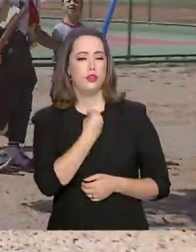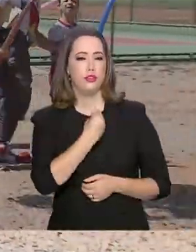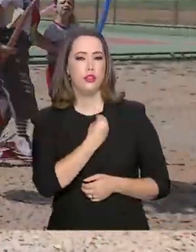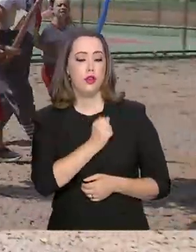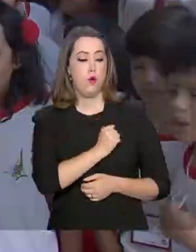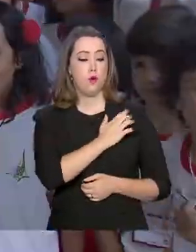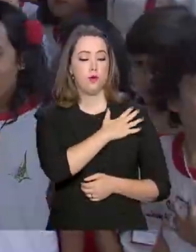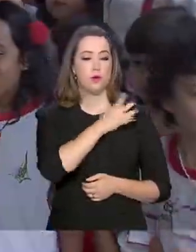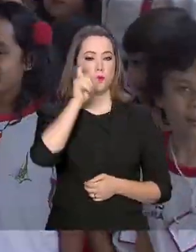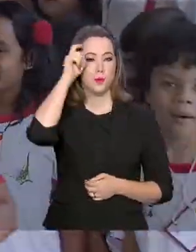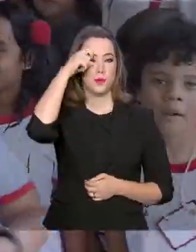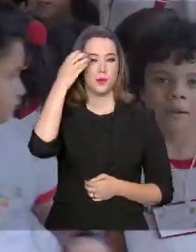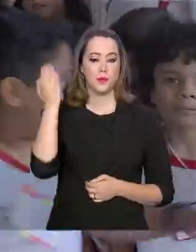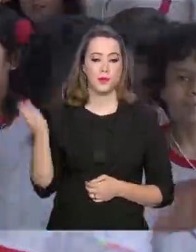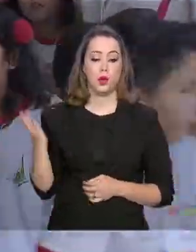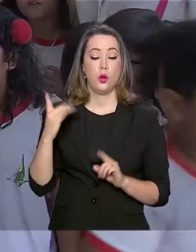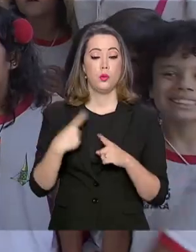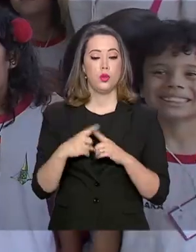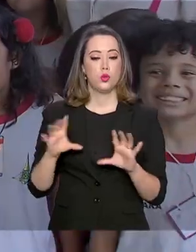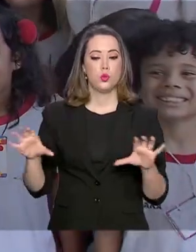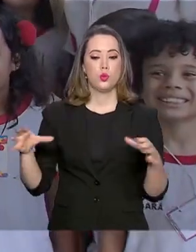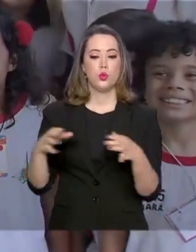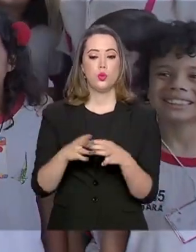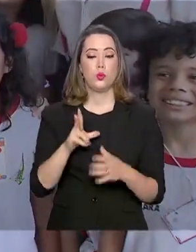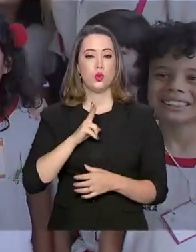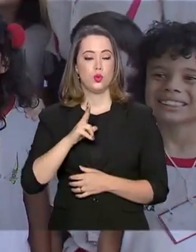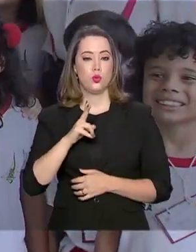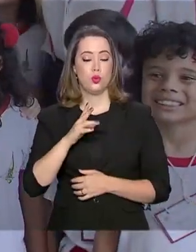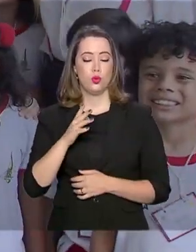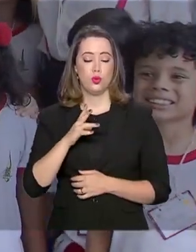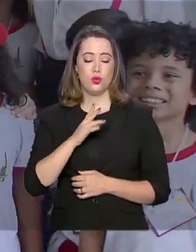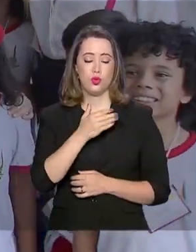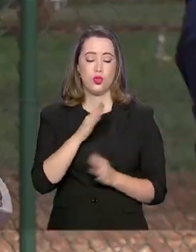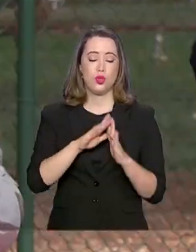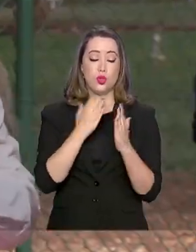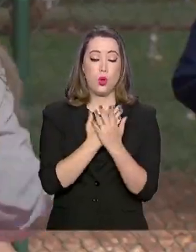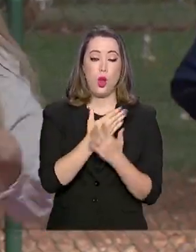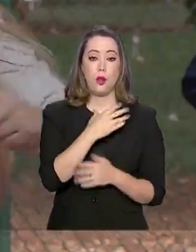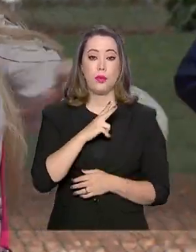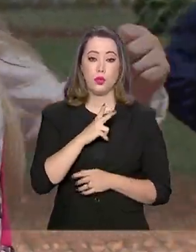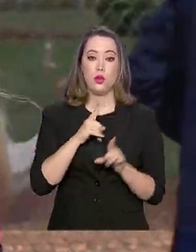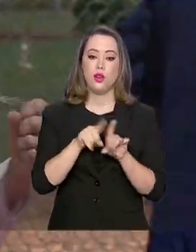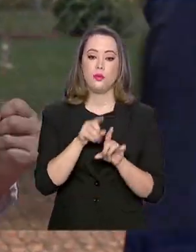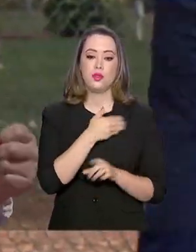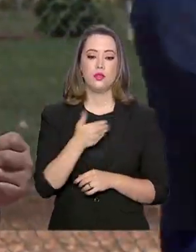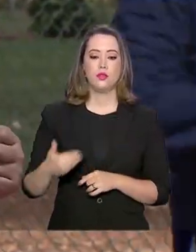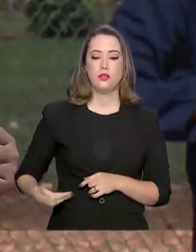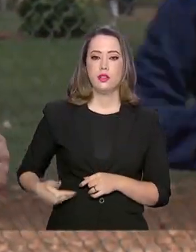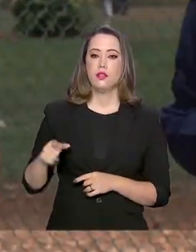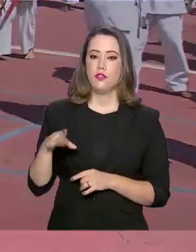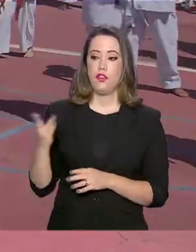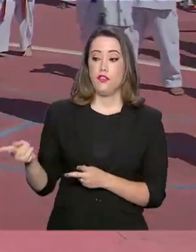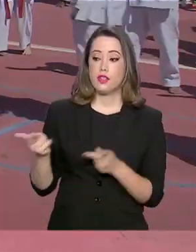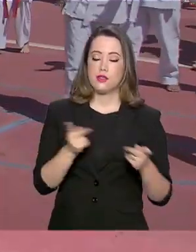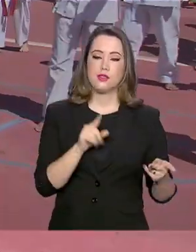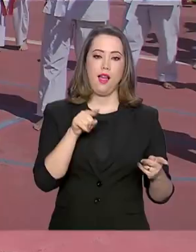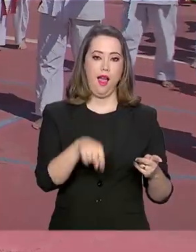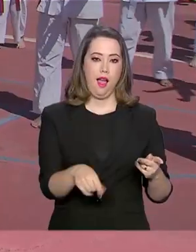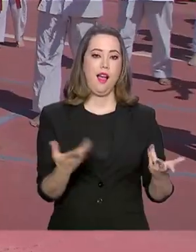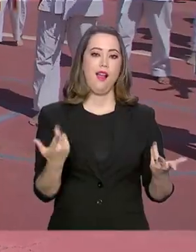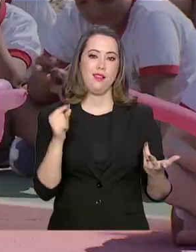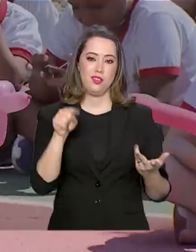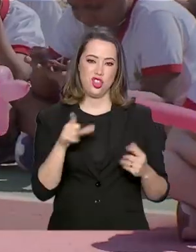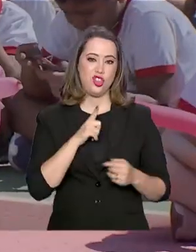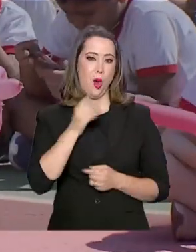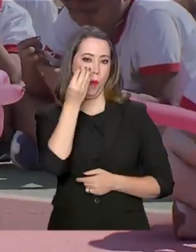estudantes de escolas públicas e particulares foi visitar o espaço. Palhaços e animadores ajudaram a quebrar o clima de visita